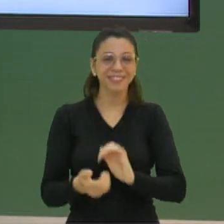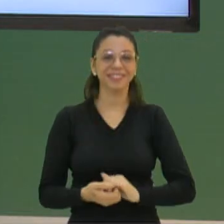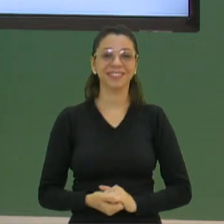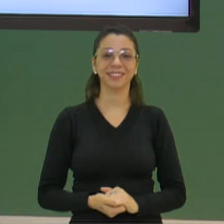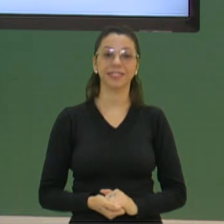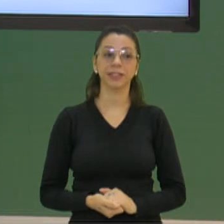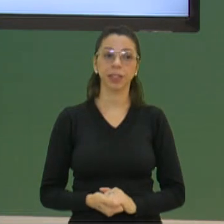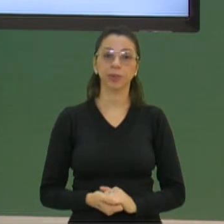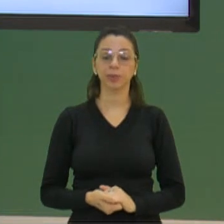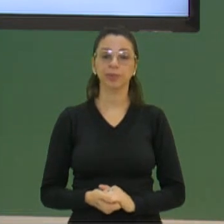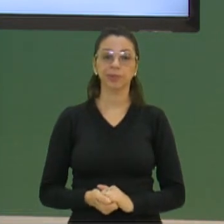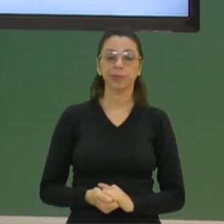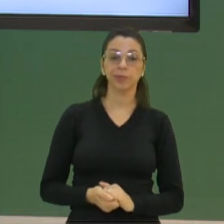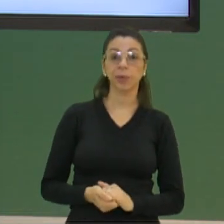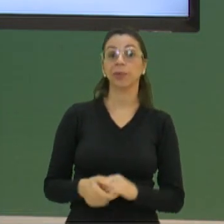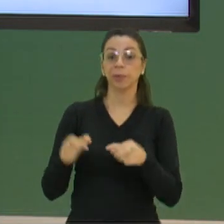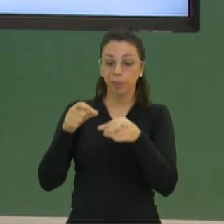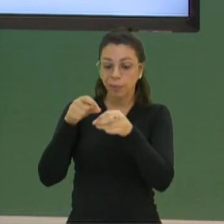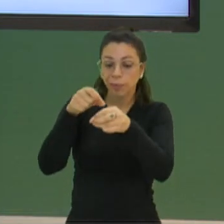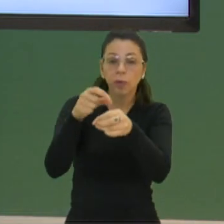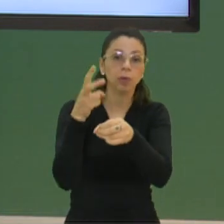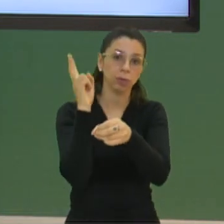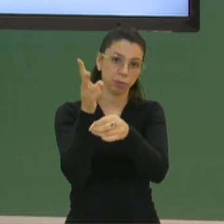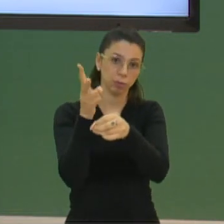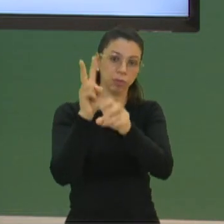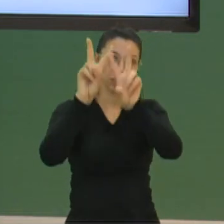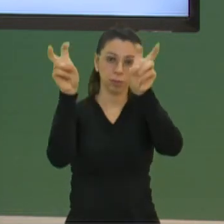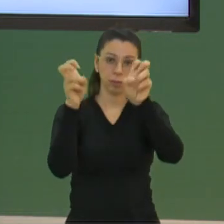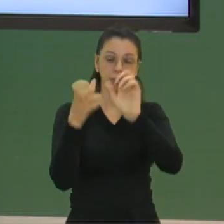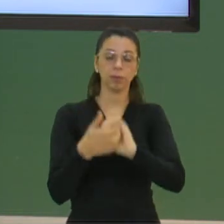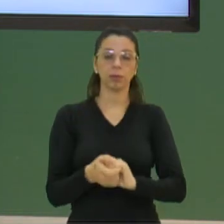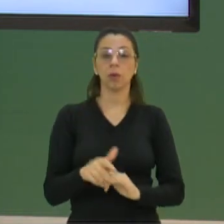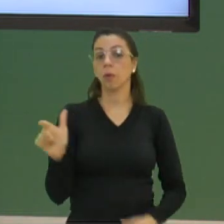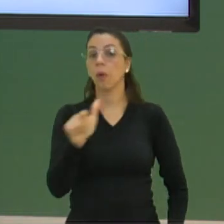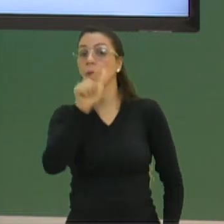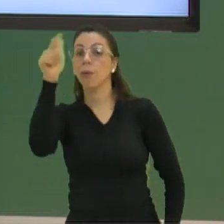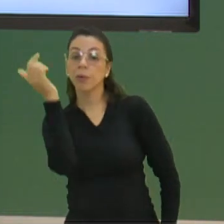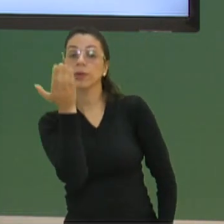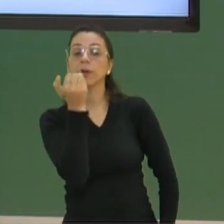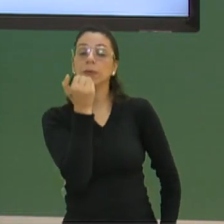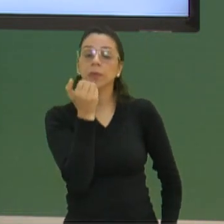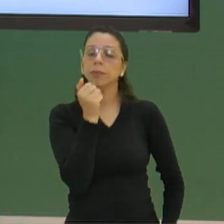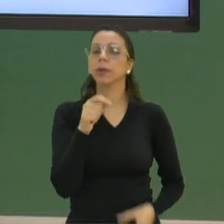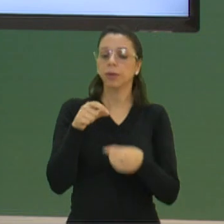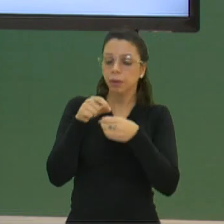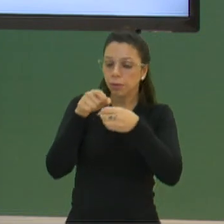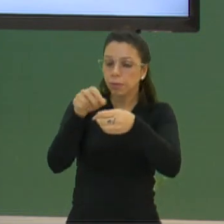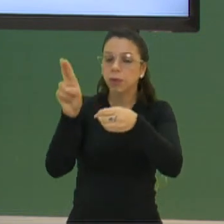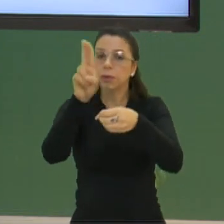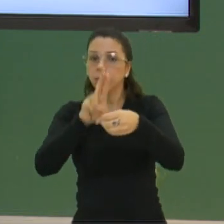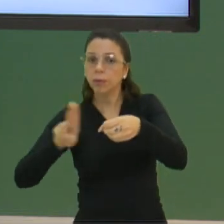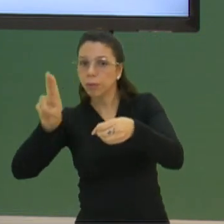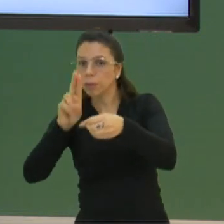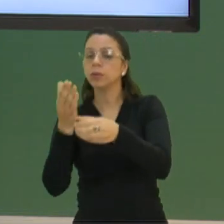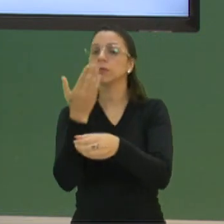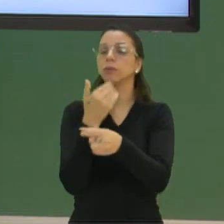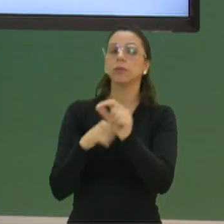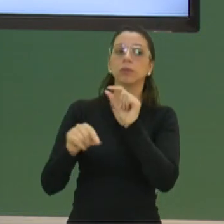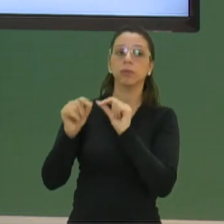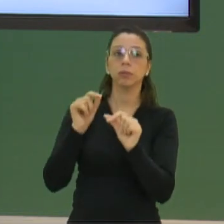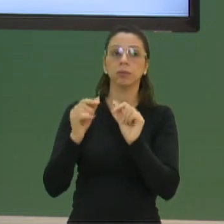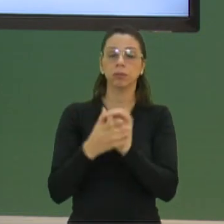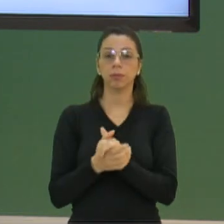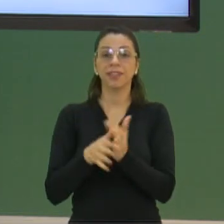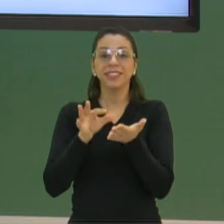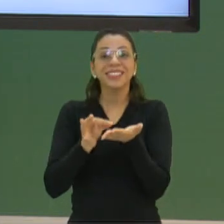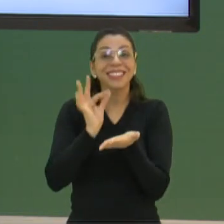Vamos falar mais um pouquinho de sementes. Outros alimentos que também são produzidos com semente, e que a gente consome, são como, por